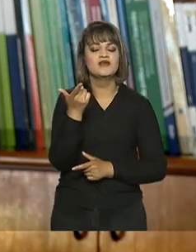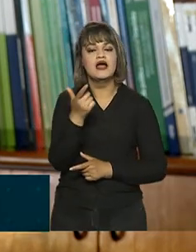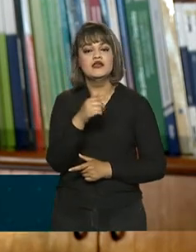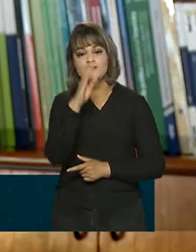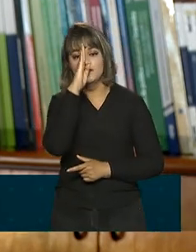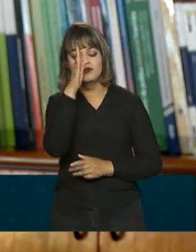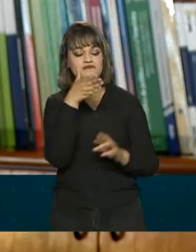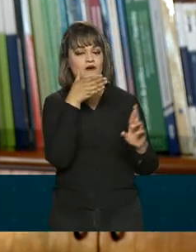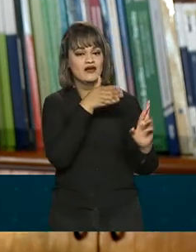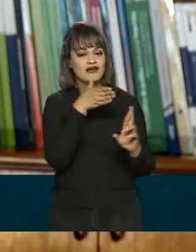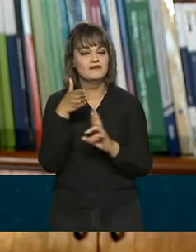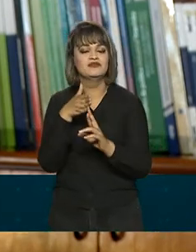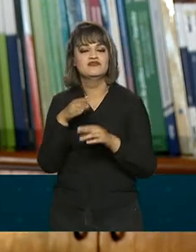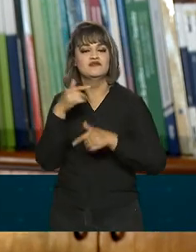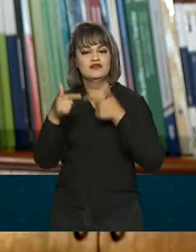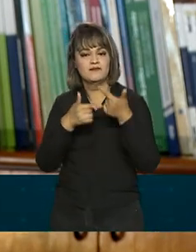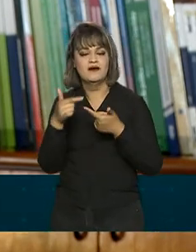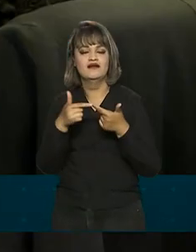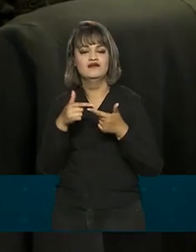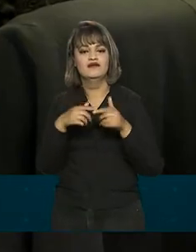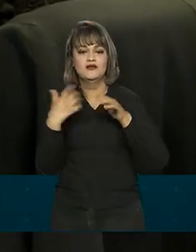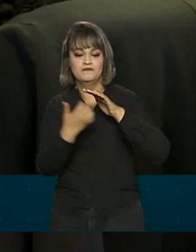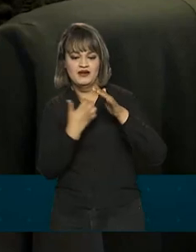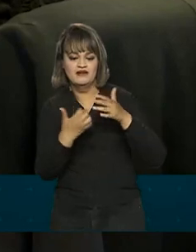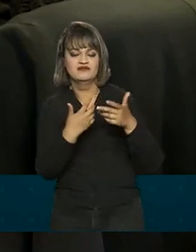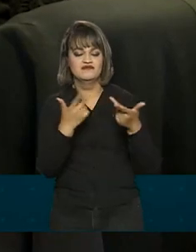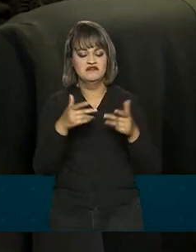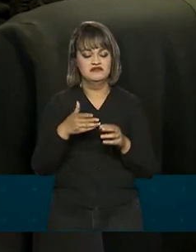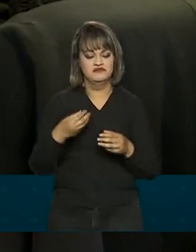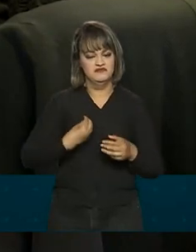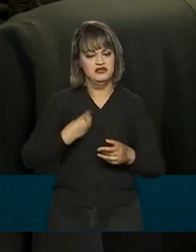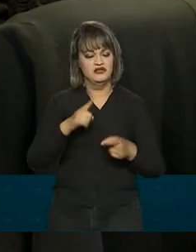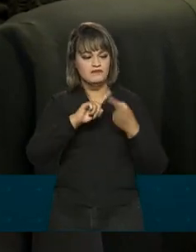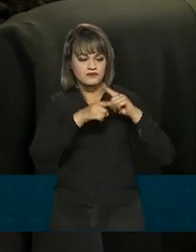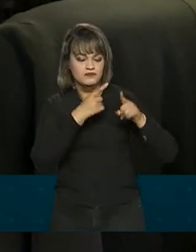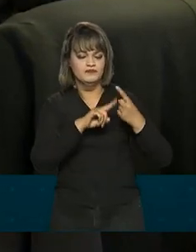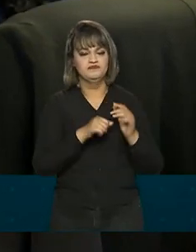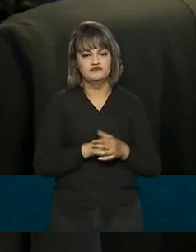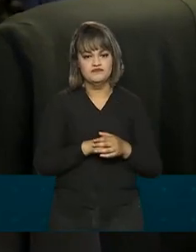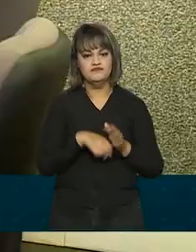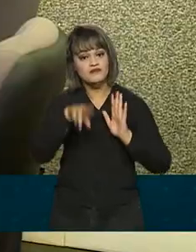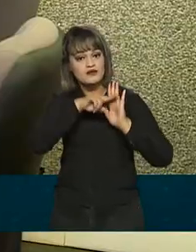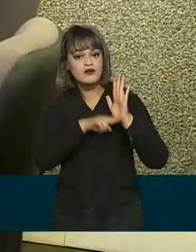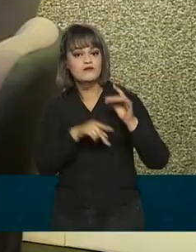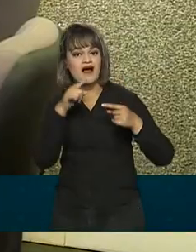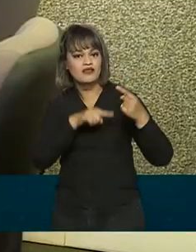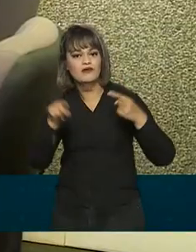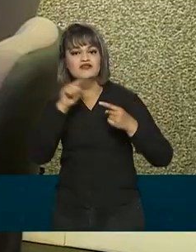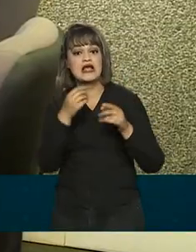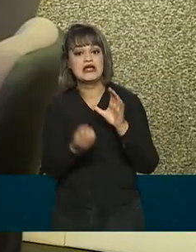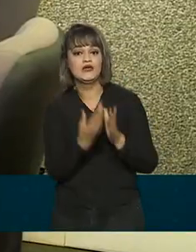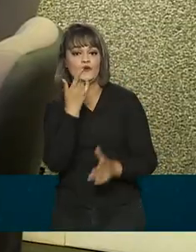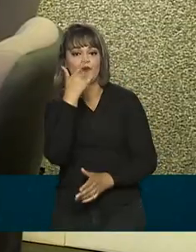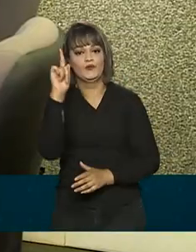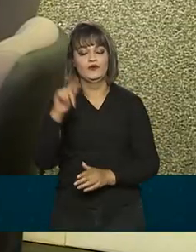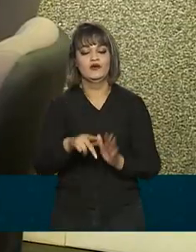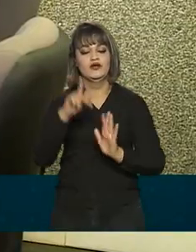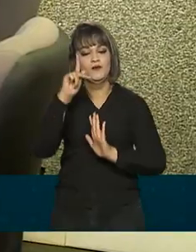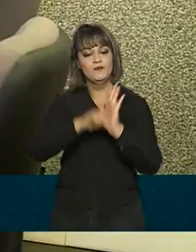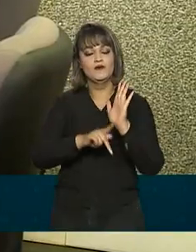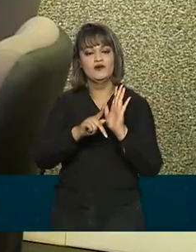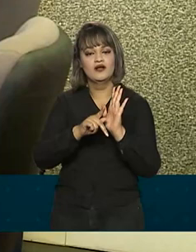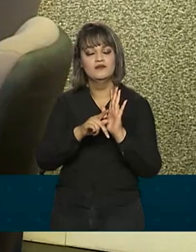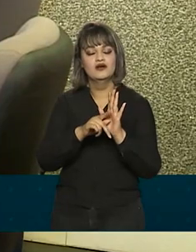representantes de trabalhadores e de empregadores. Para que as normas sejam sempre atualizadas, foi criado também o Programa